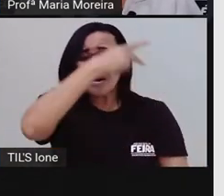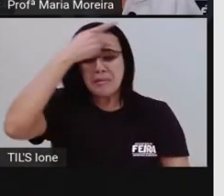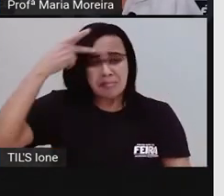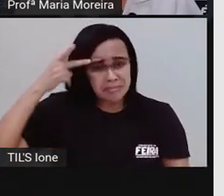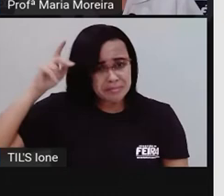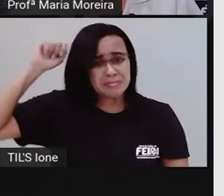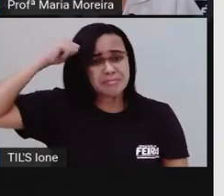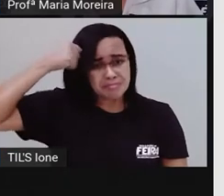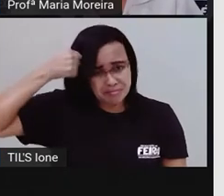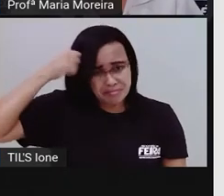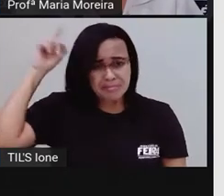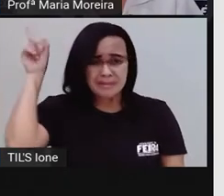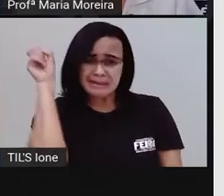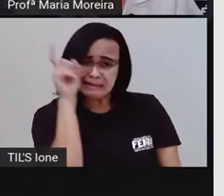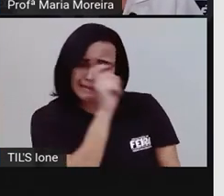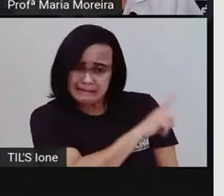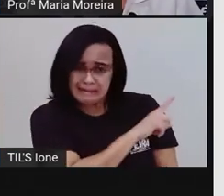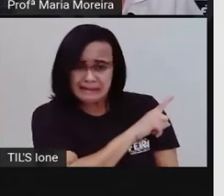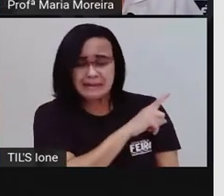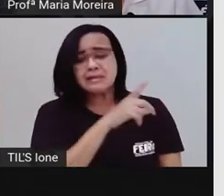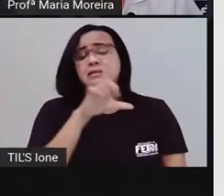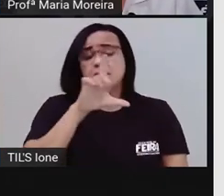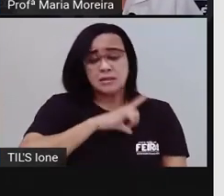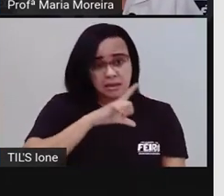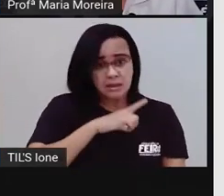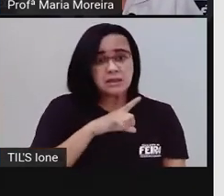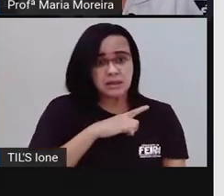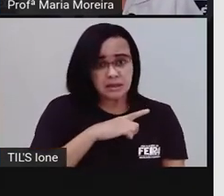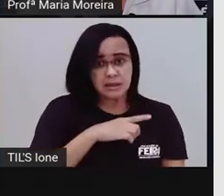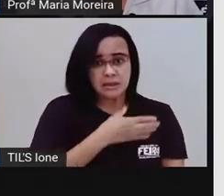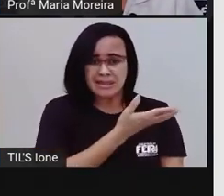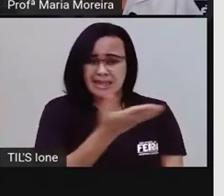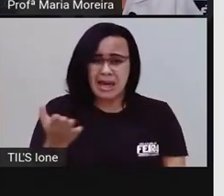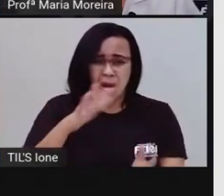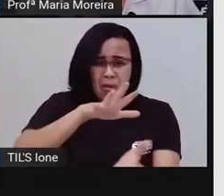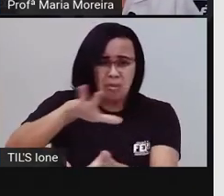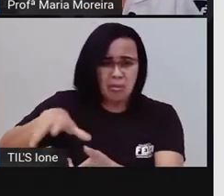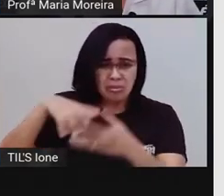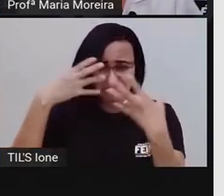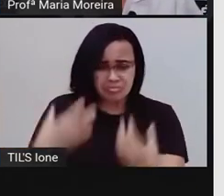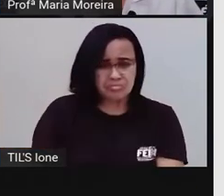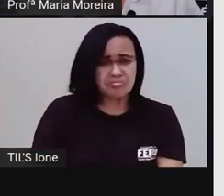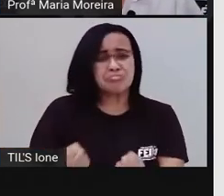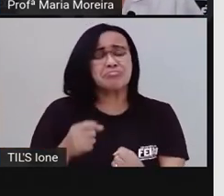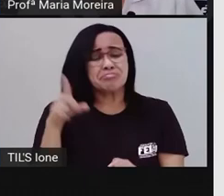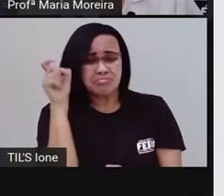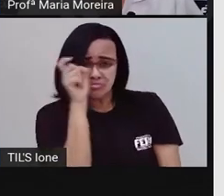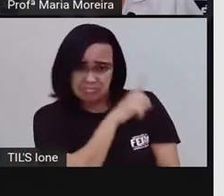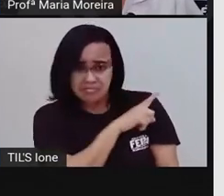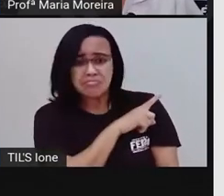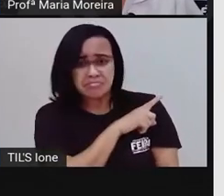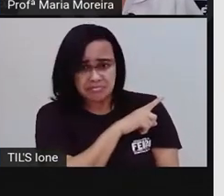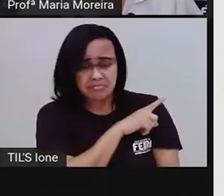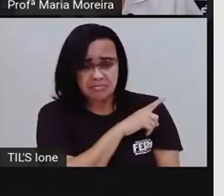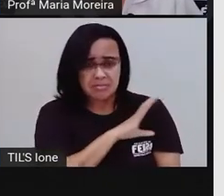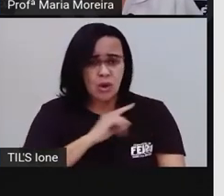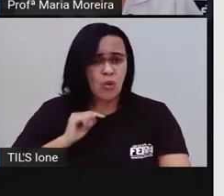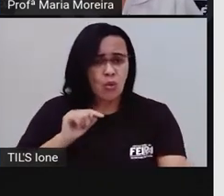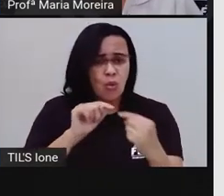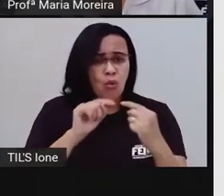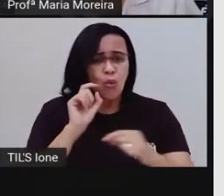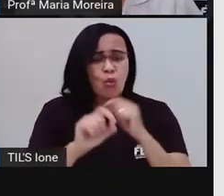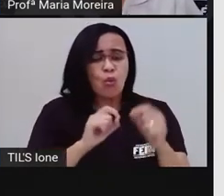enfrentaram e enfrentam para serem aceitas neste mundo. O motivo, o